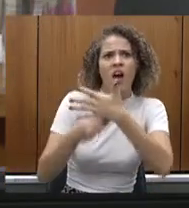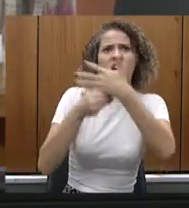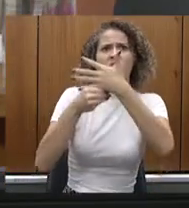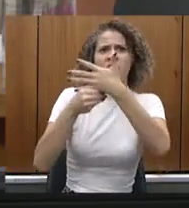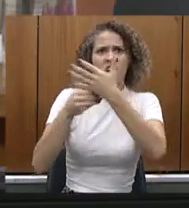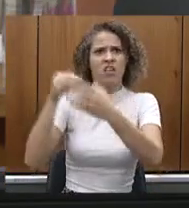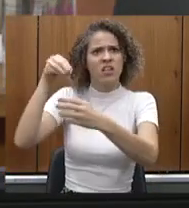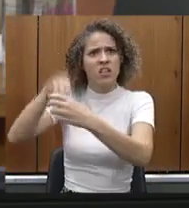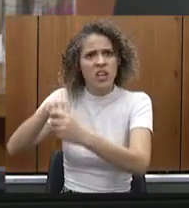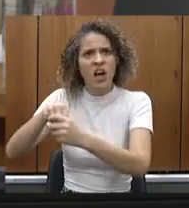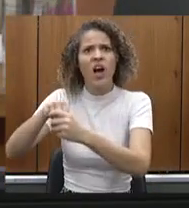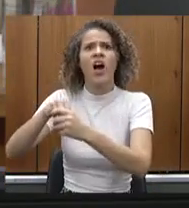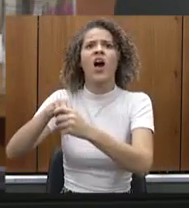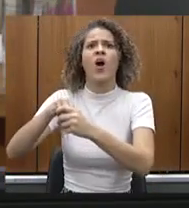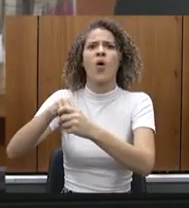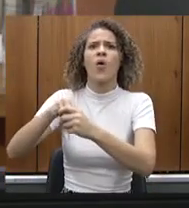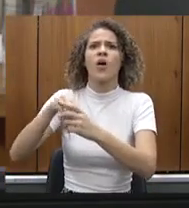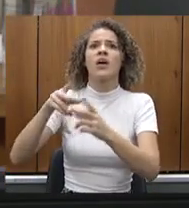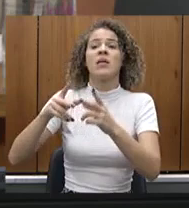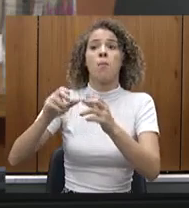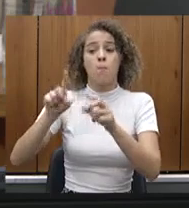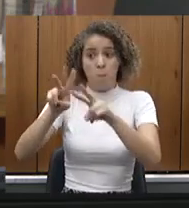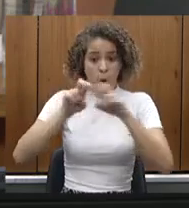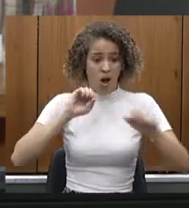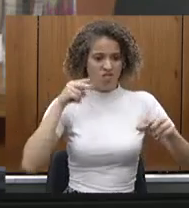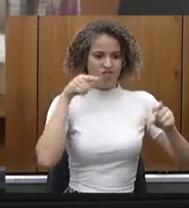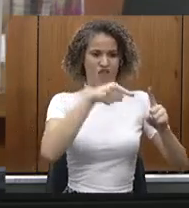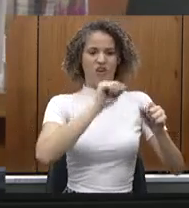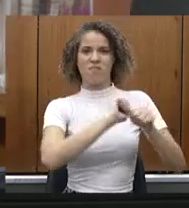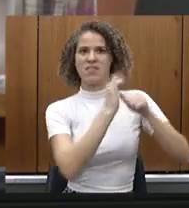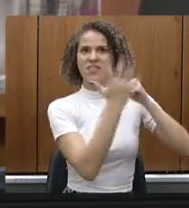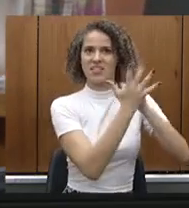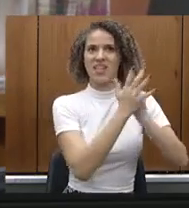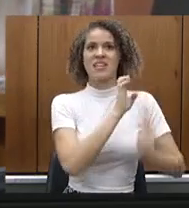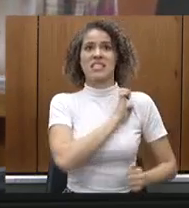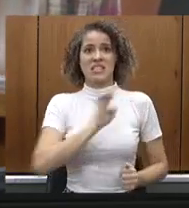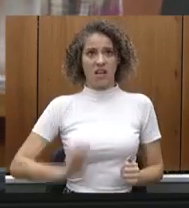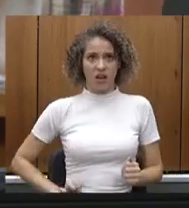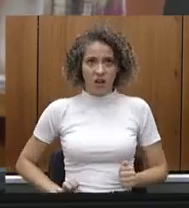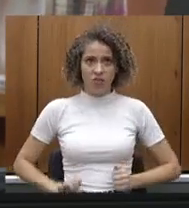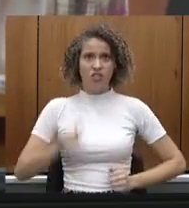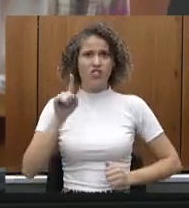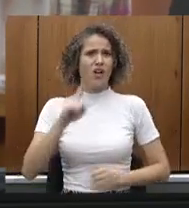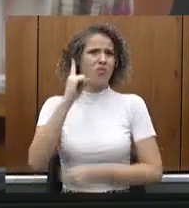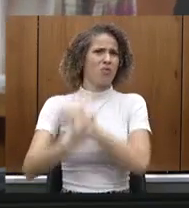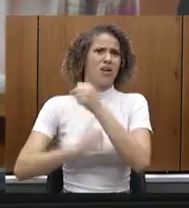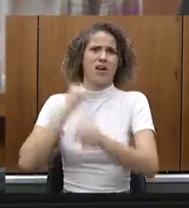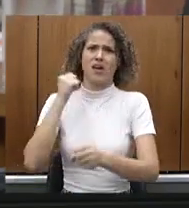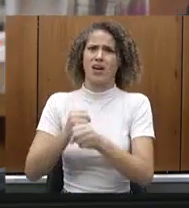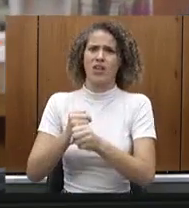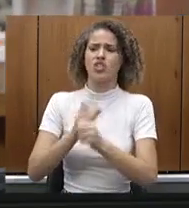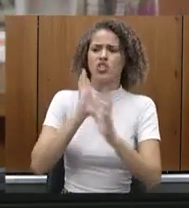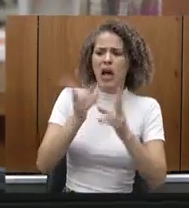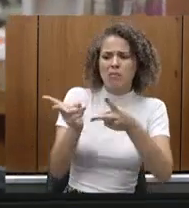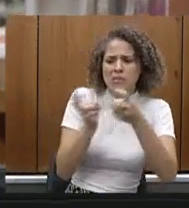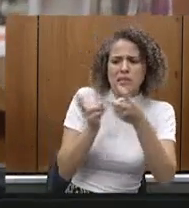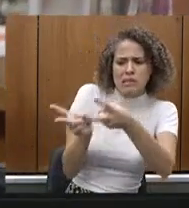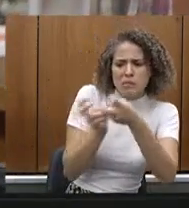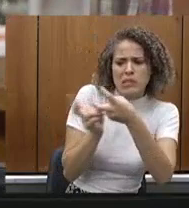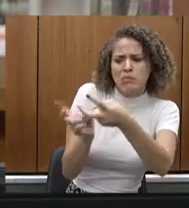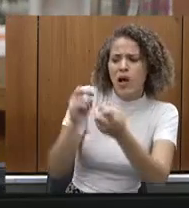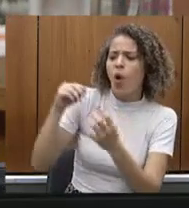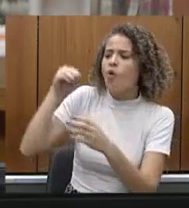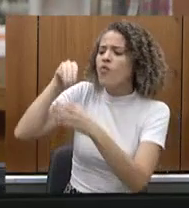cirurgias eletivas acumuladas com a pandemia. Então, vale o destaque, Minas Gerais, há um ano já se preocupa com isso, criou